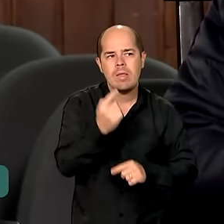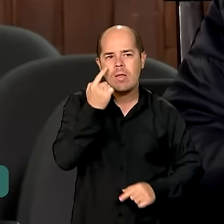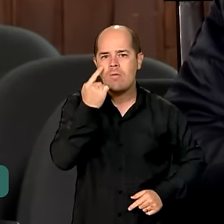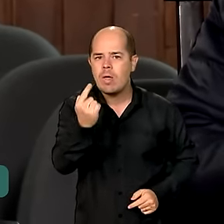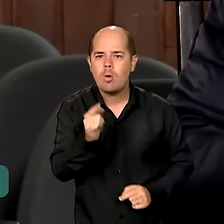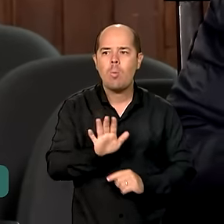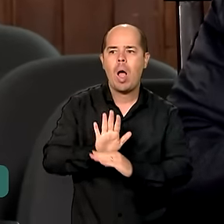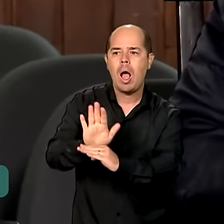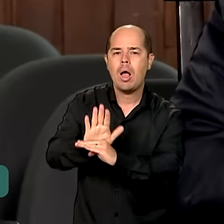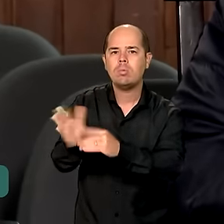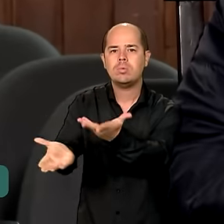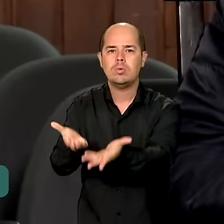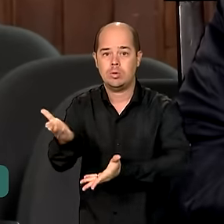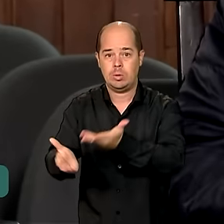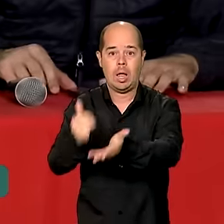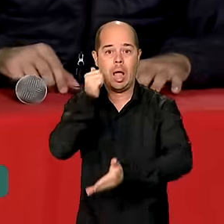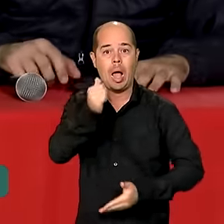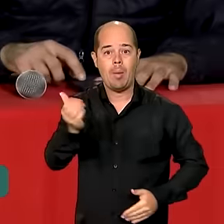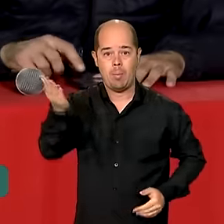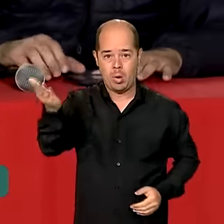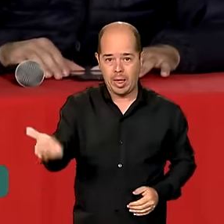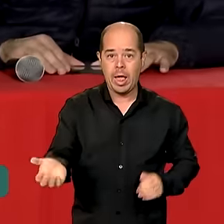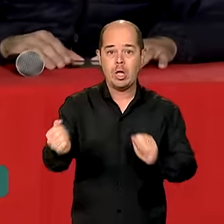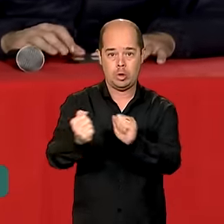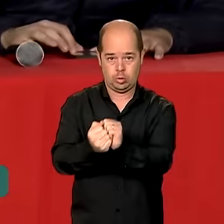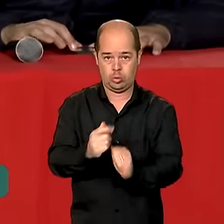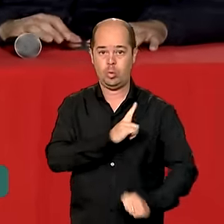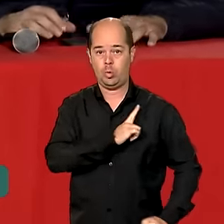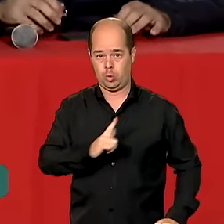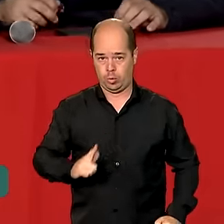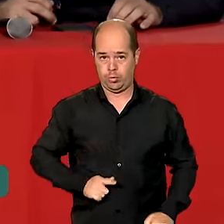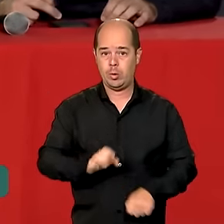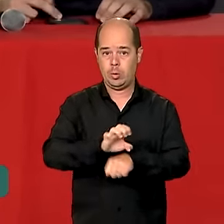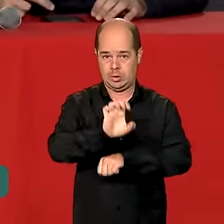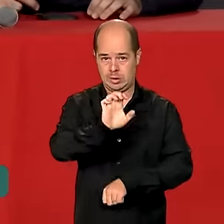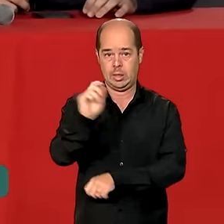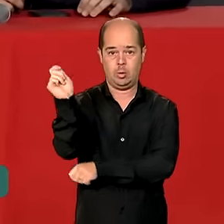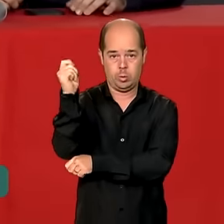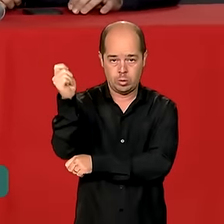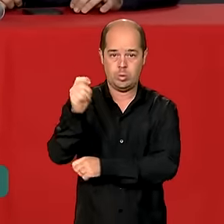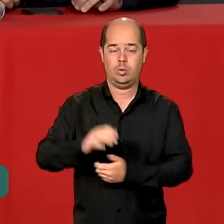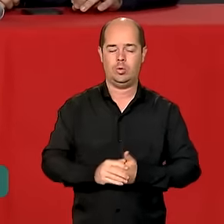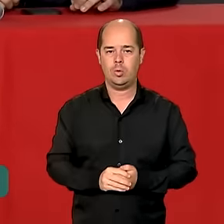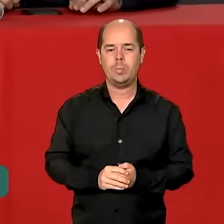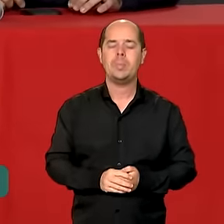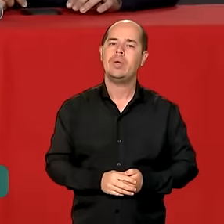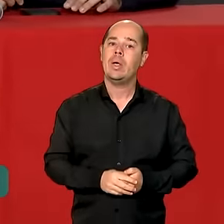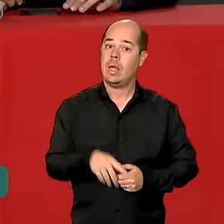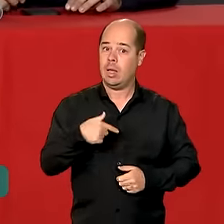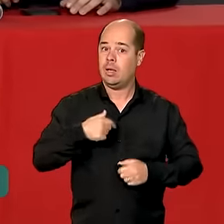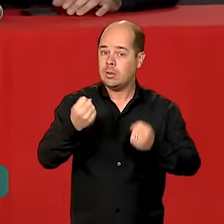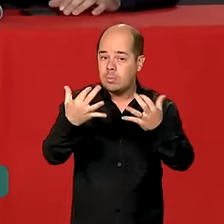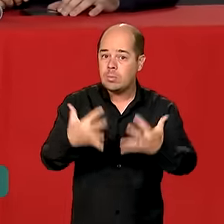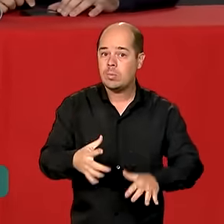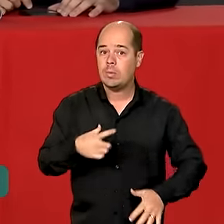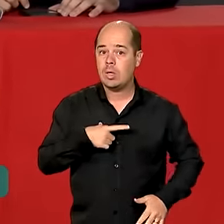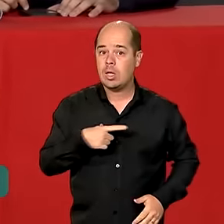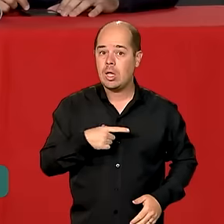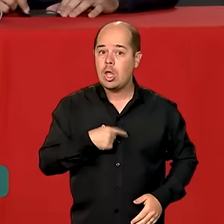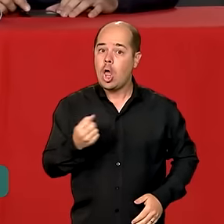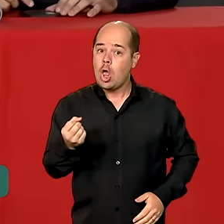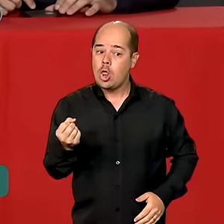mulheres com o governo do Estado. A ministra adiantou que novos protocolos para a segurança de vulneráveis